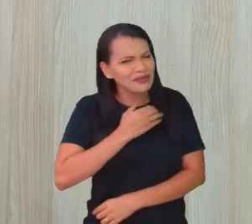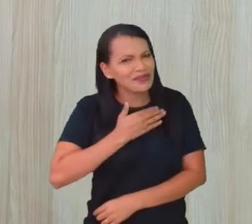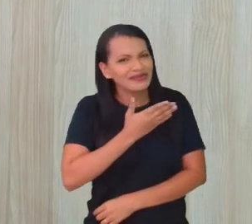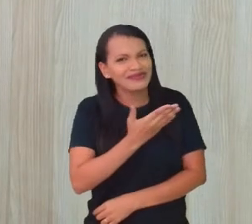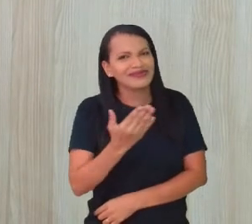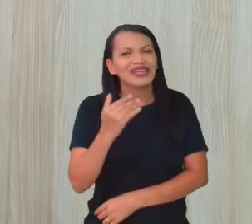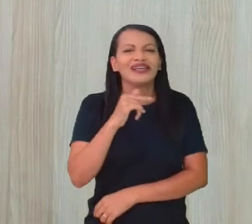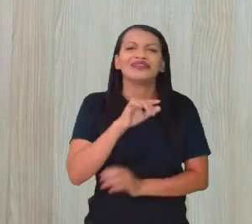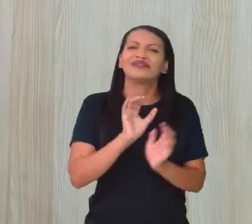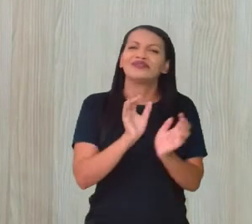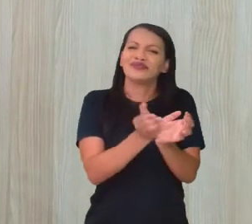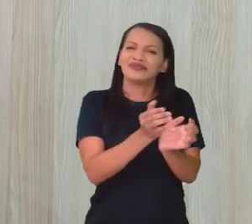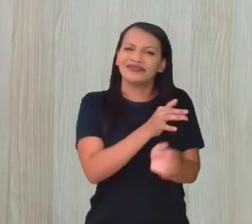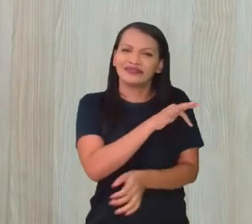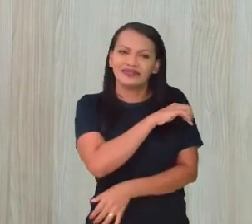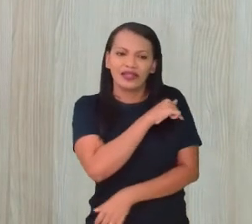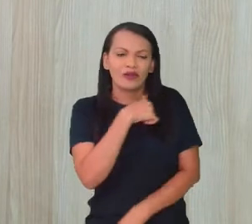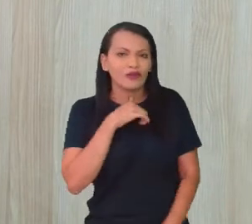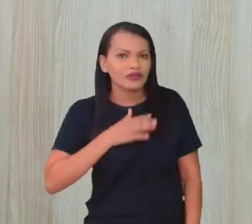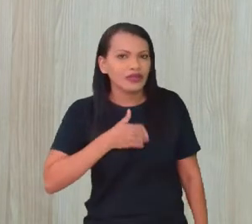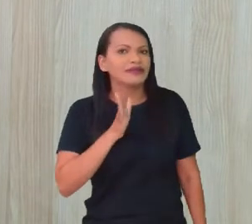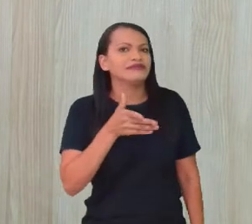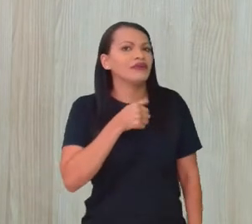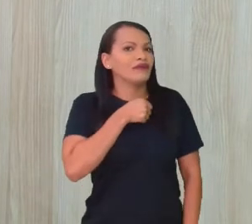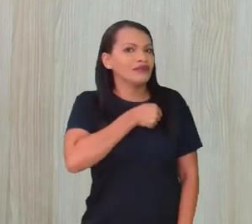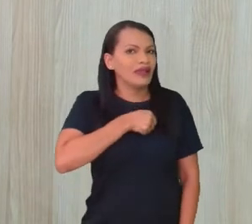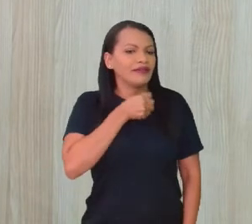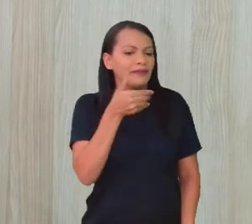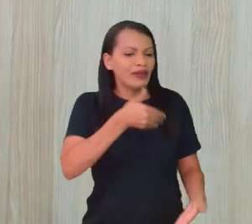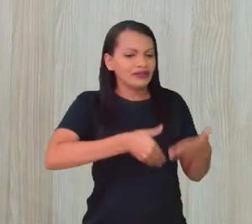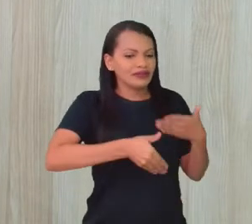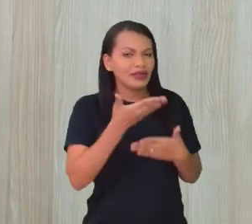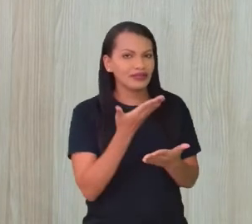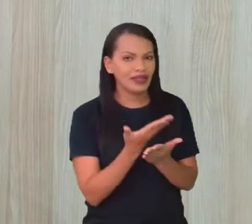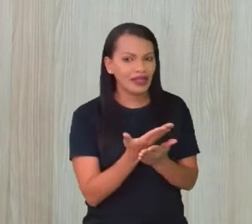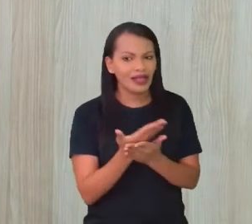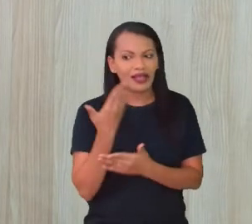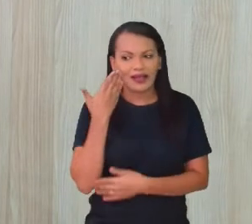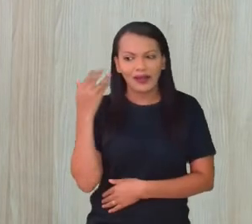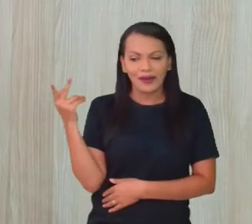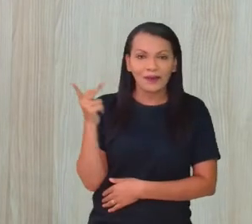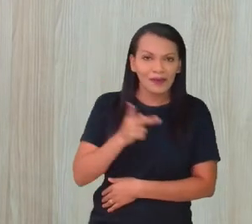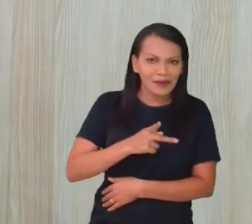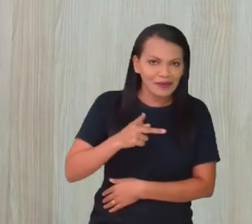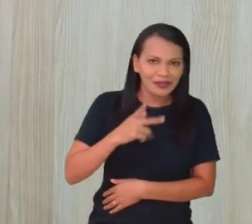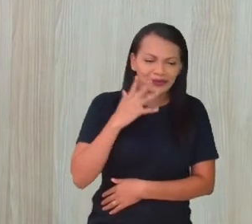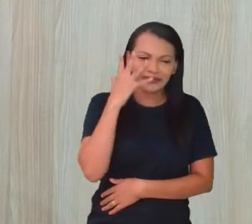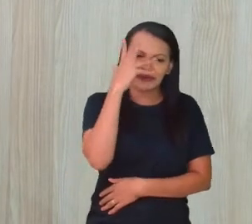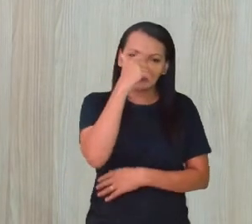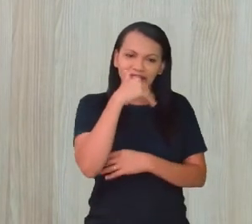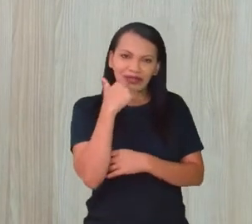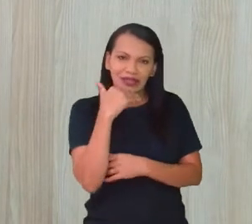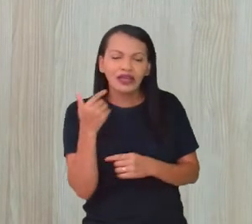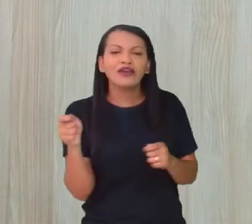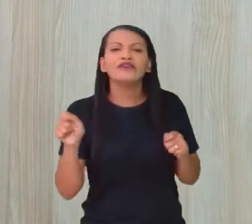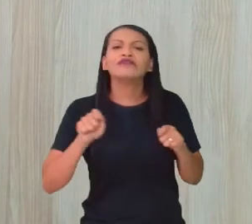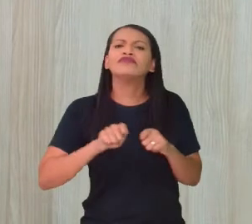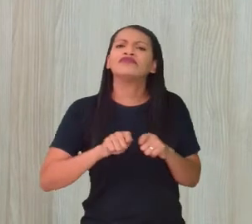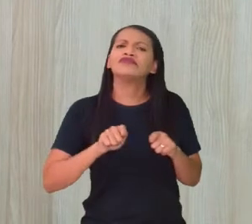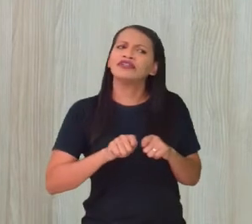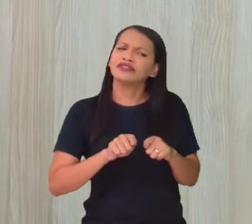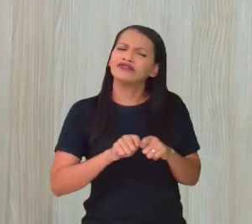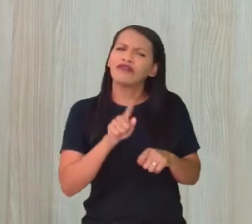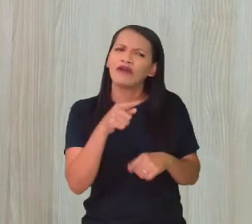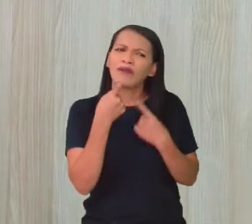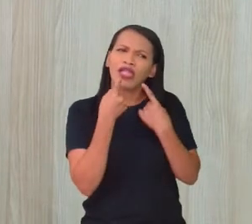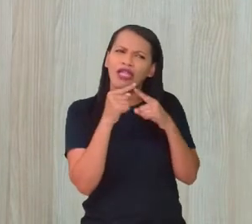sétimo ano, né? Olha, eu já estava com saudade de participar dessas aulas aqui com o professor Rostinho Lindo, viu? Eu fiz algumas queixas,